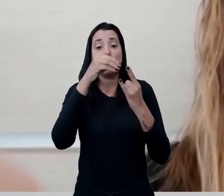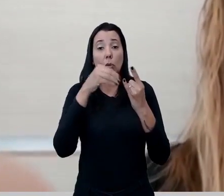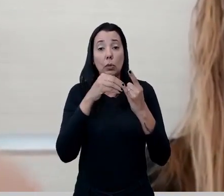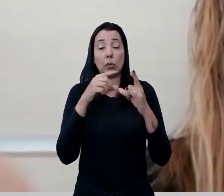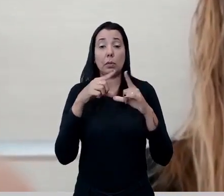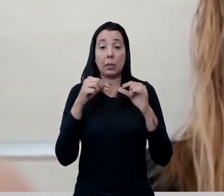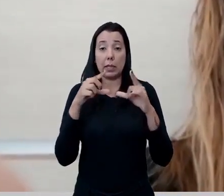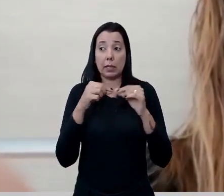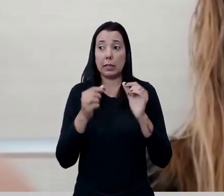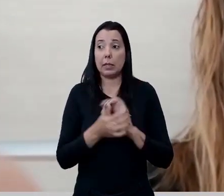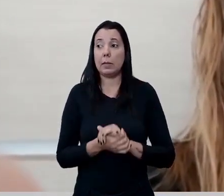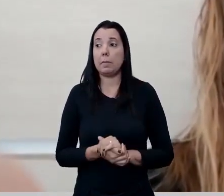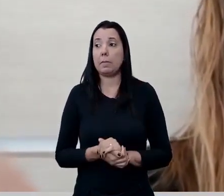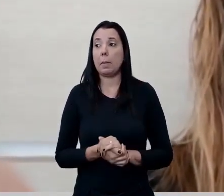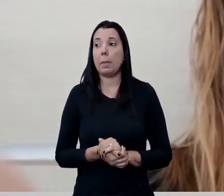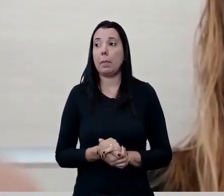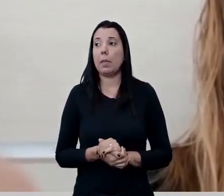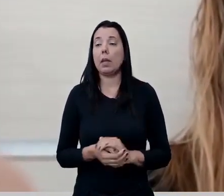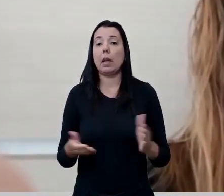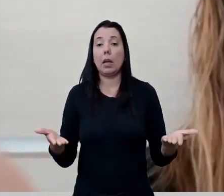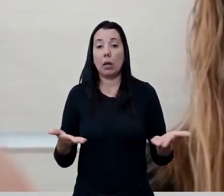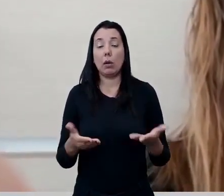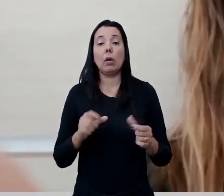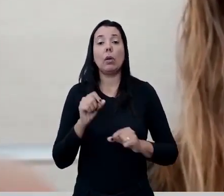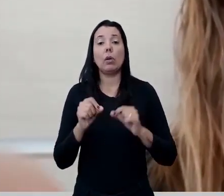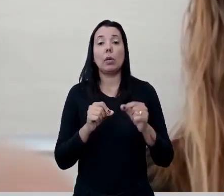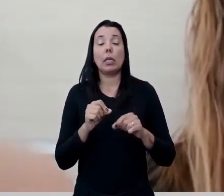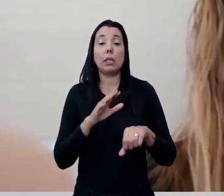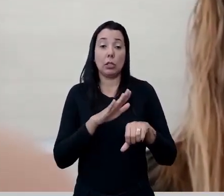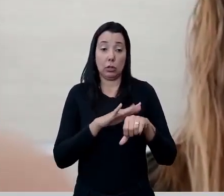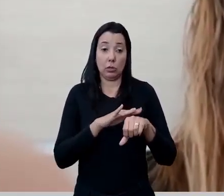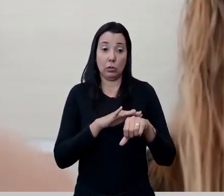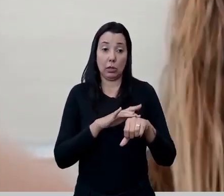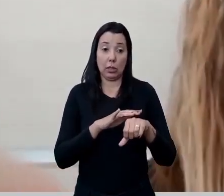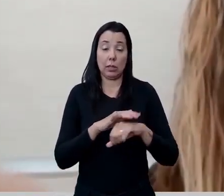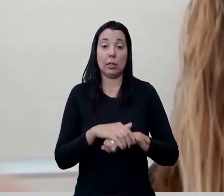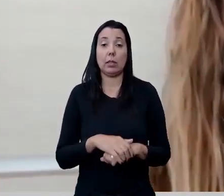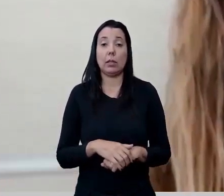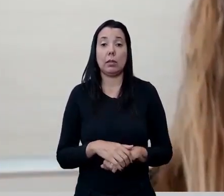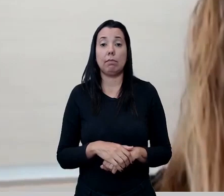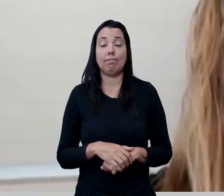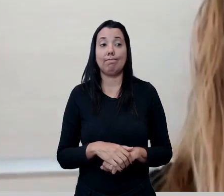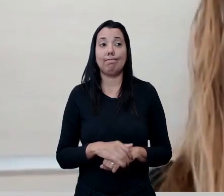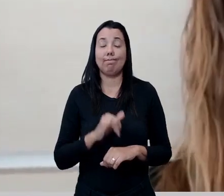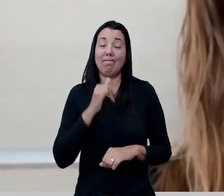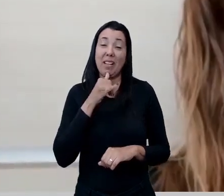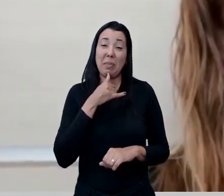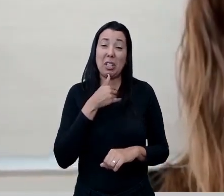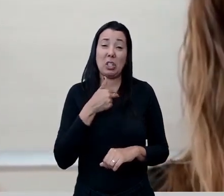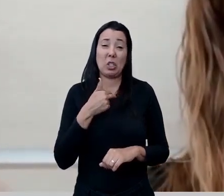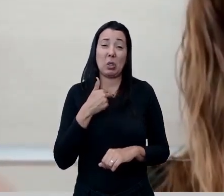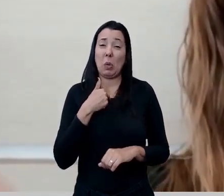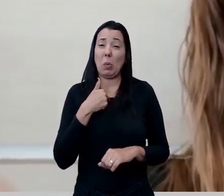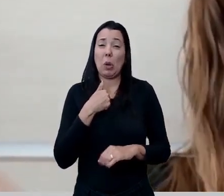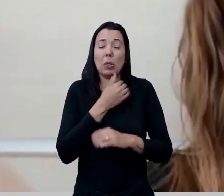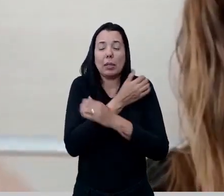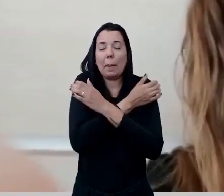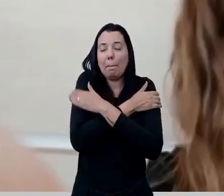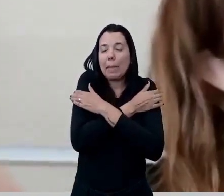de Brasília. Nesse momento, de pandemia, infelizmente, não podemos dar um abraço